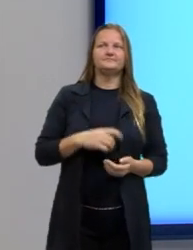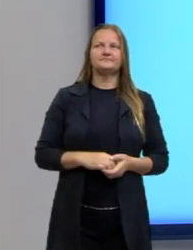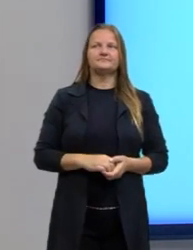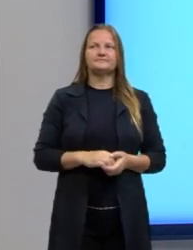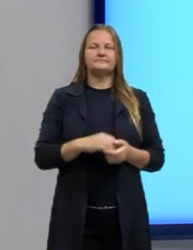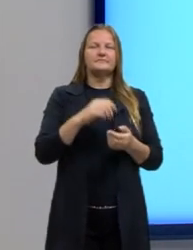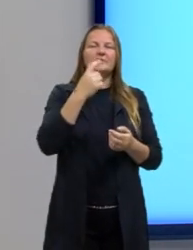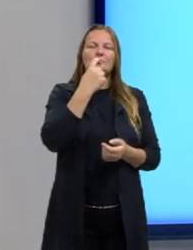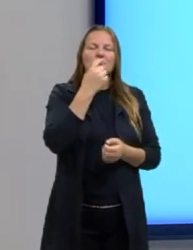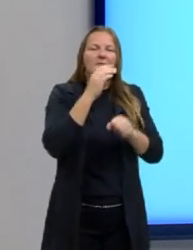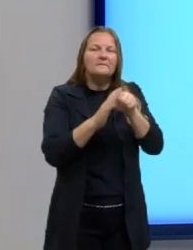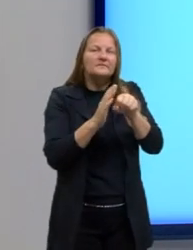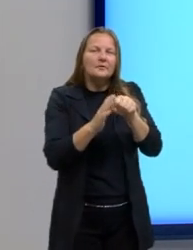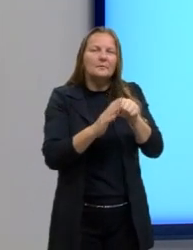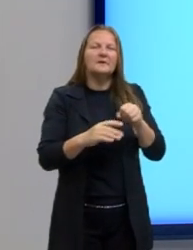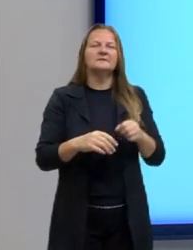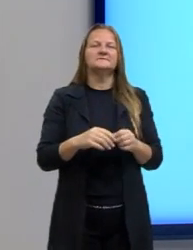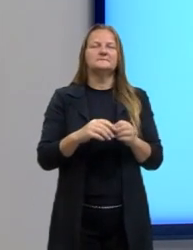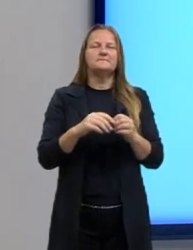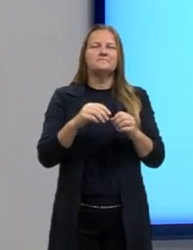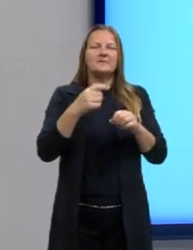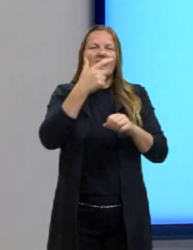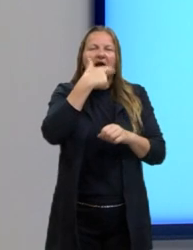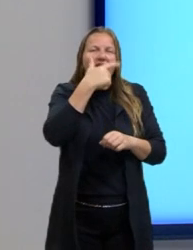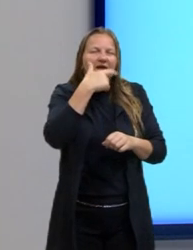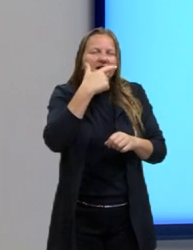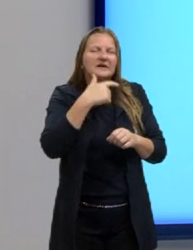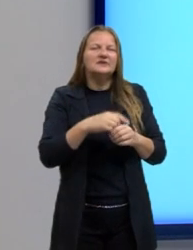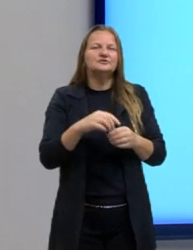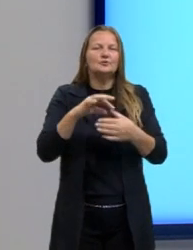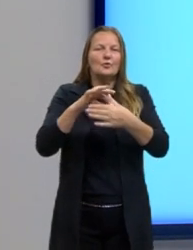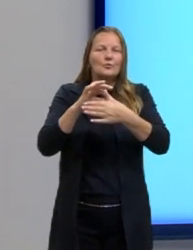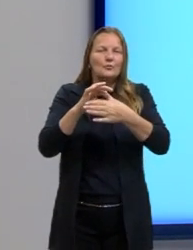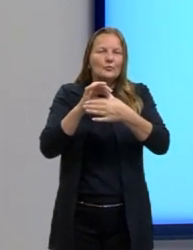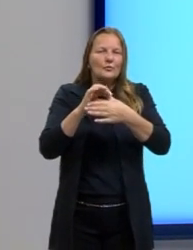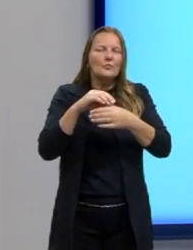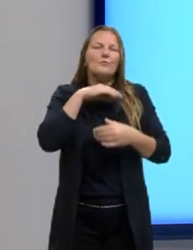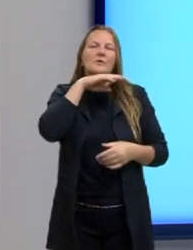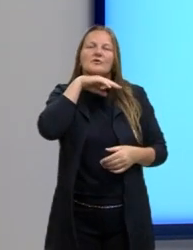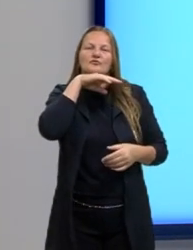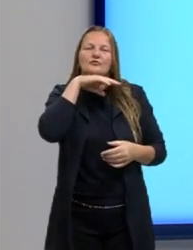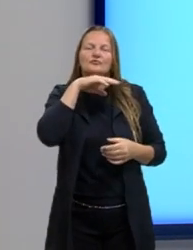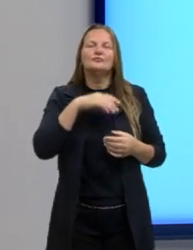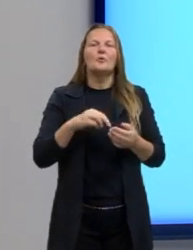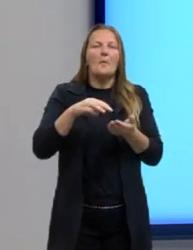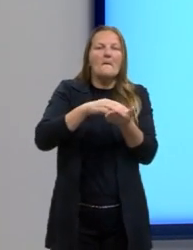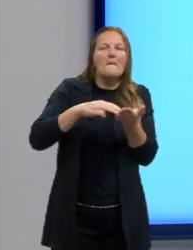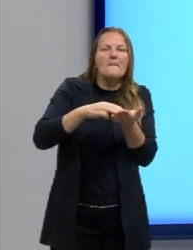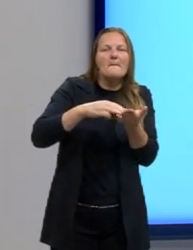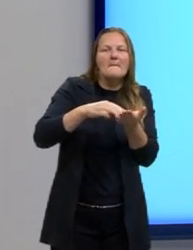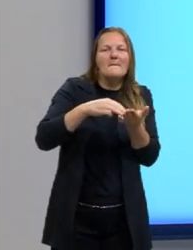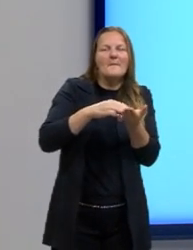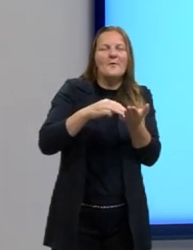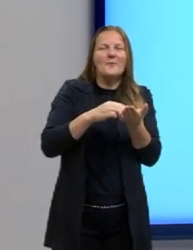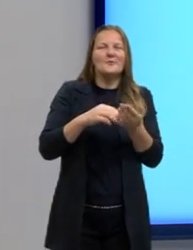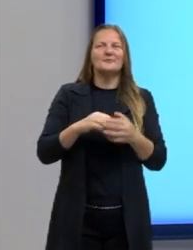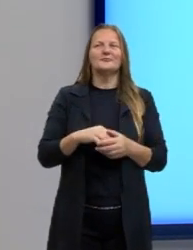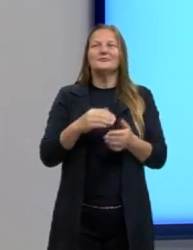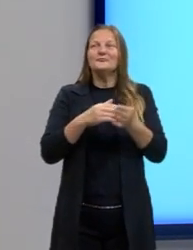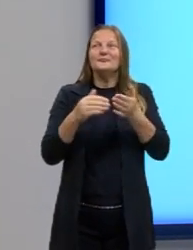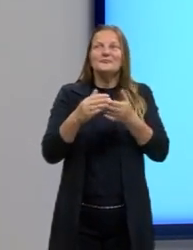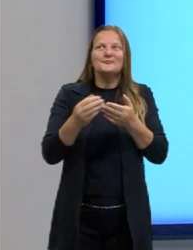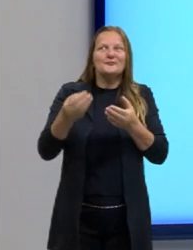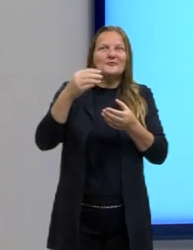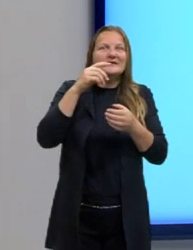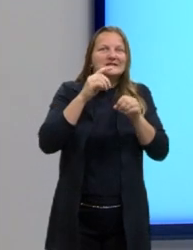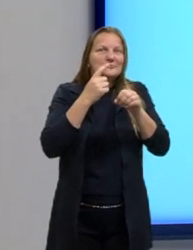tomate, alface, cebola, queijo, hambúrguer, molho e o nosso recheio. A